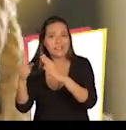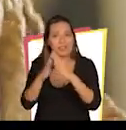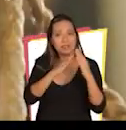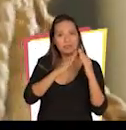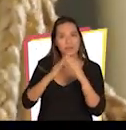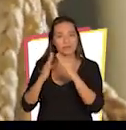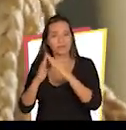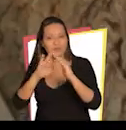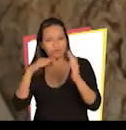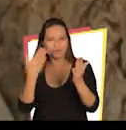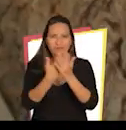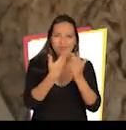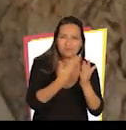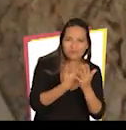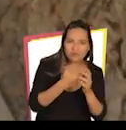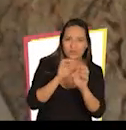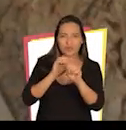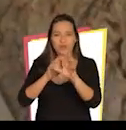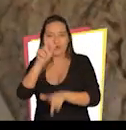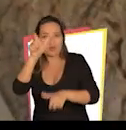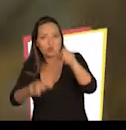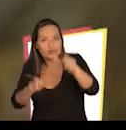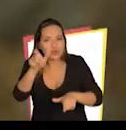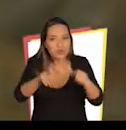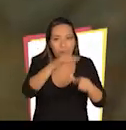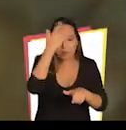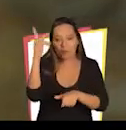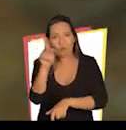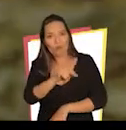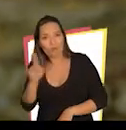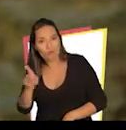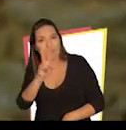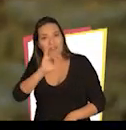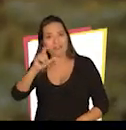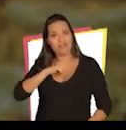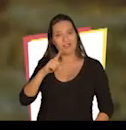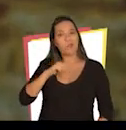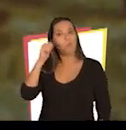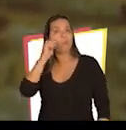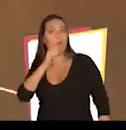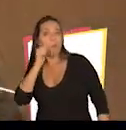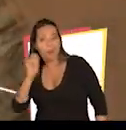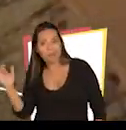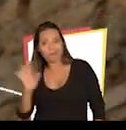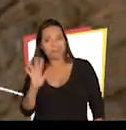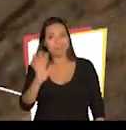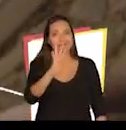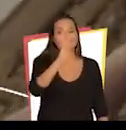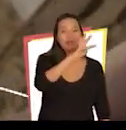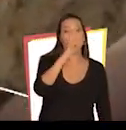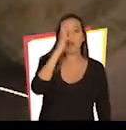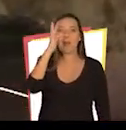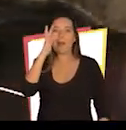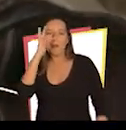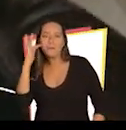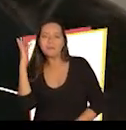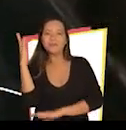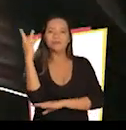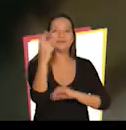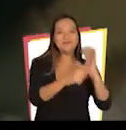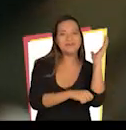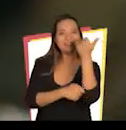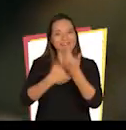professor Vai ter mulher e favela É a primavera que já começou